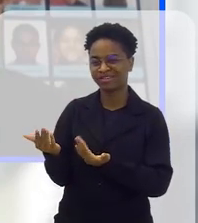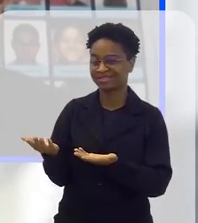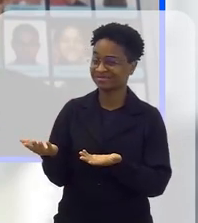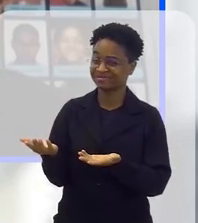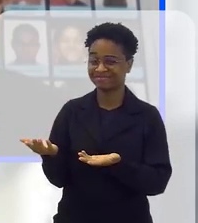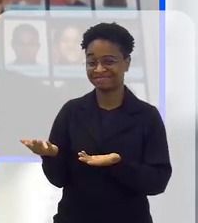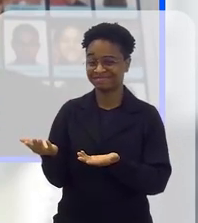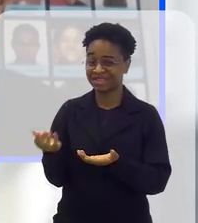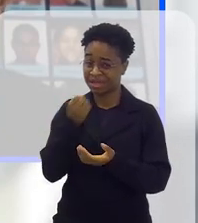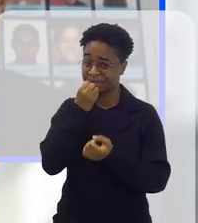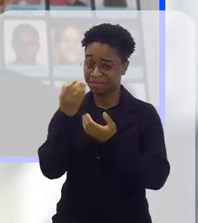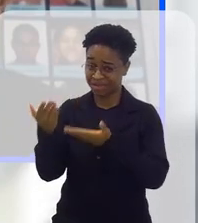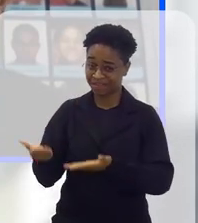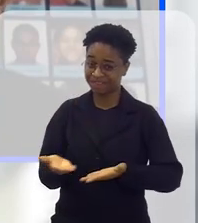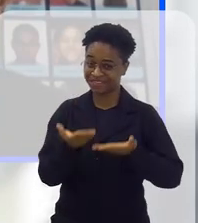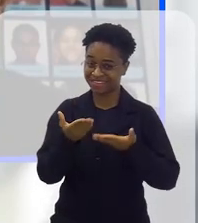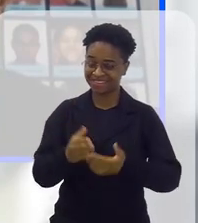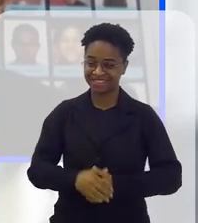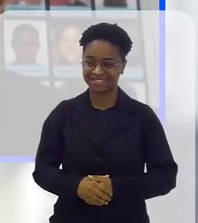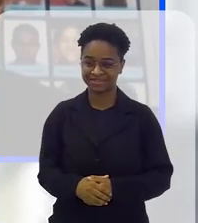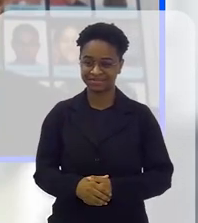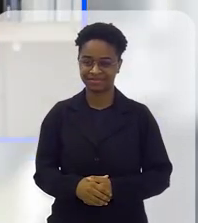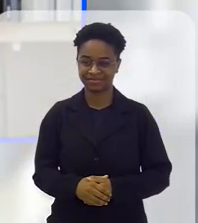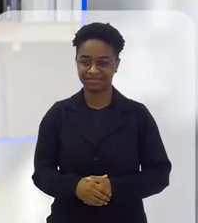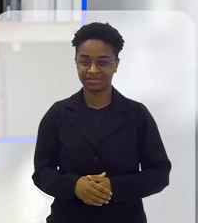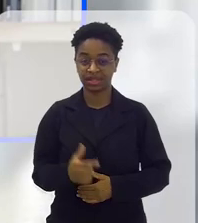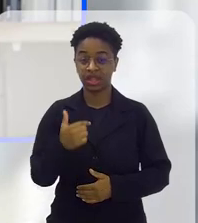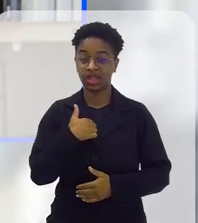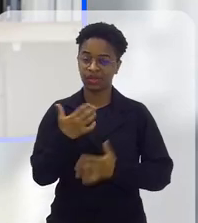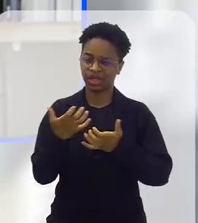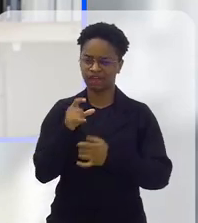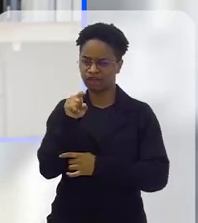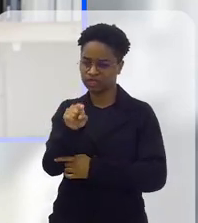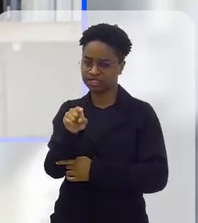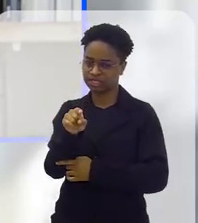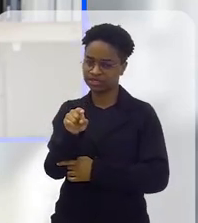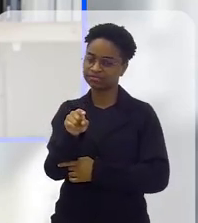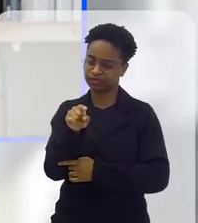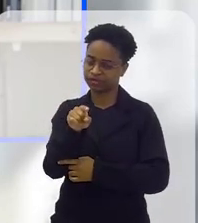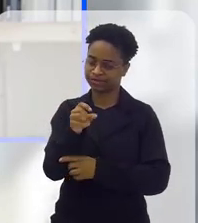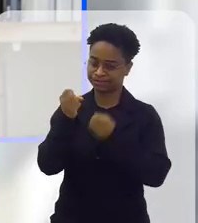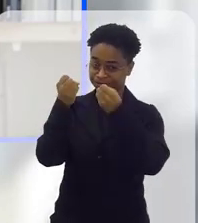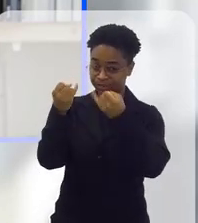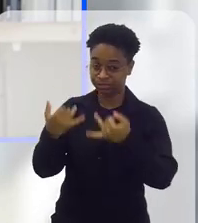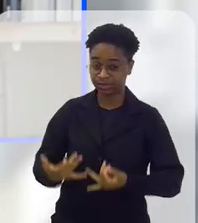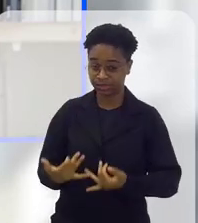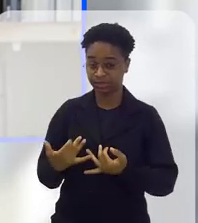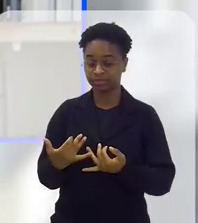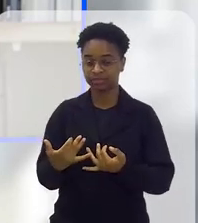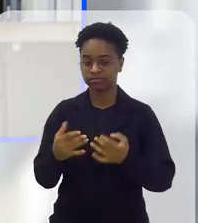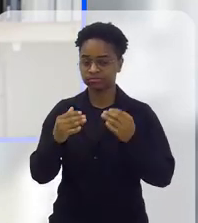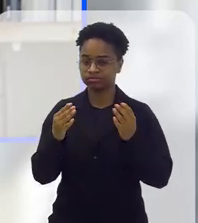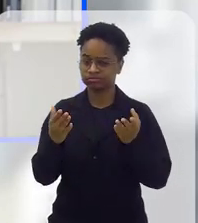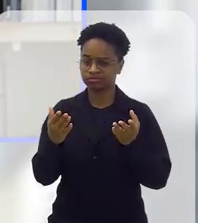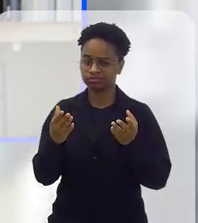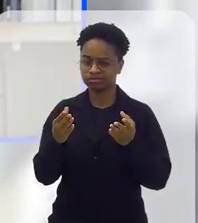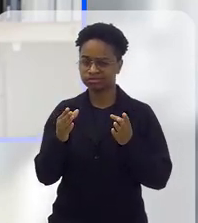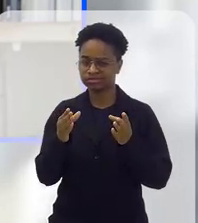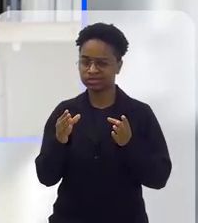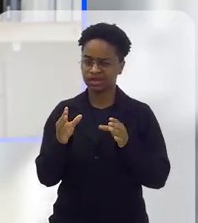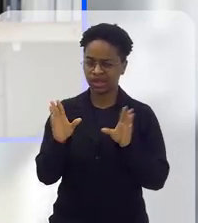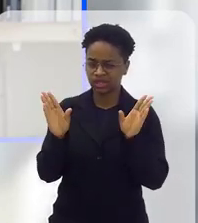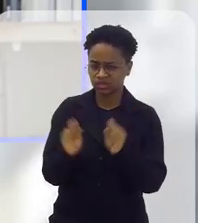jovial, seja muito bem-vinda, eu gostaria que a senhora, que você, explicasse para a gente, de forma